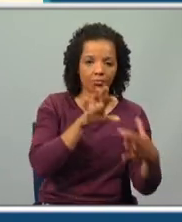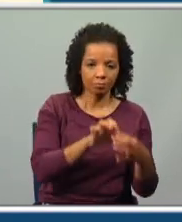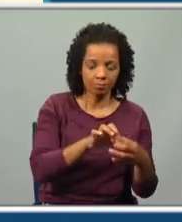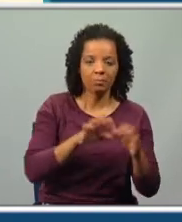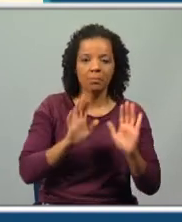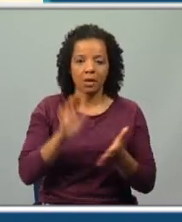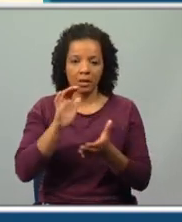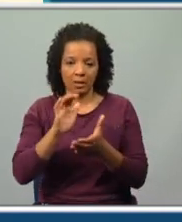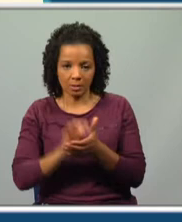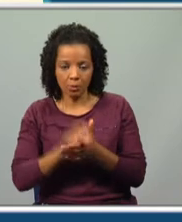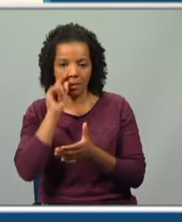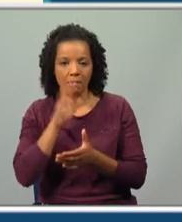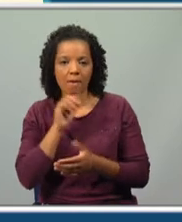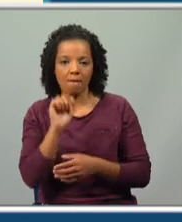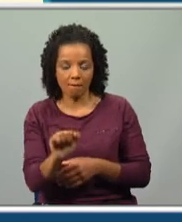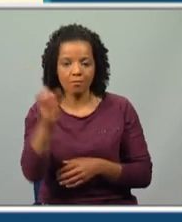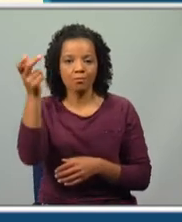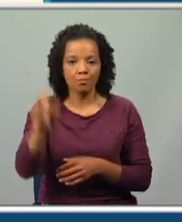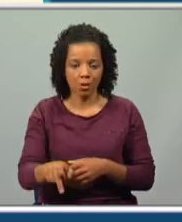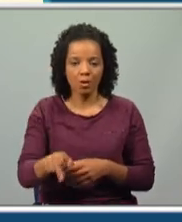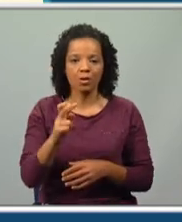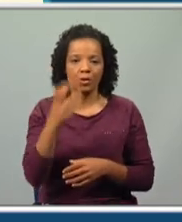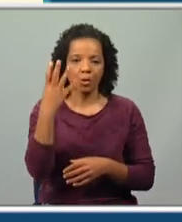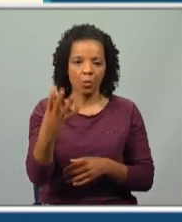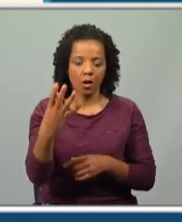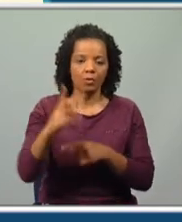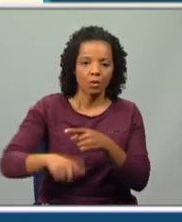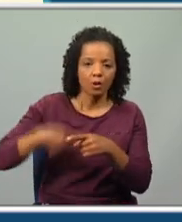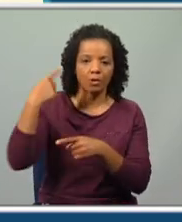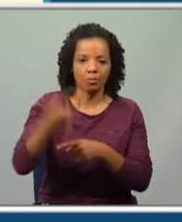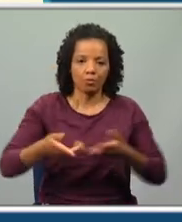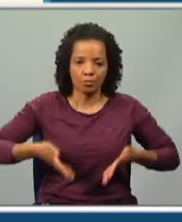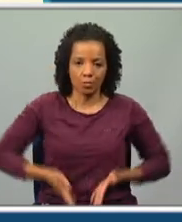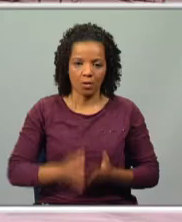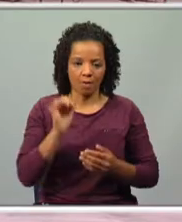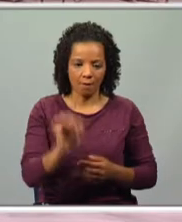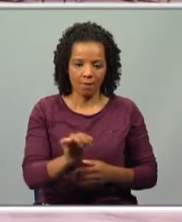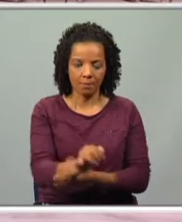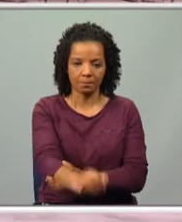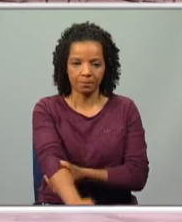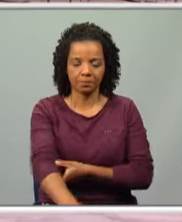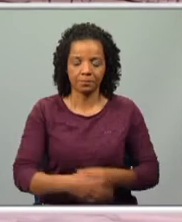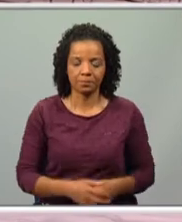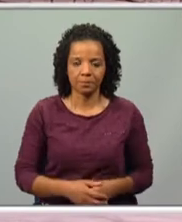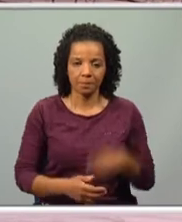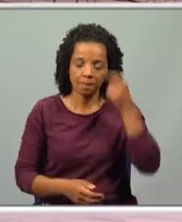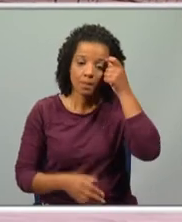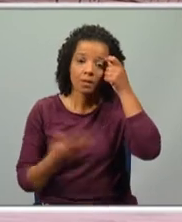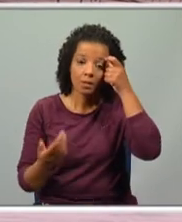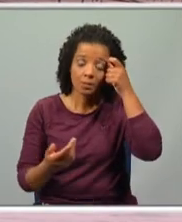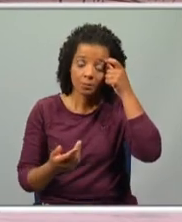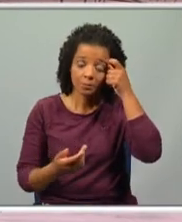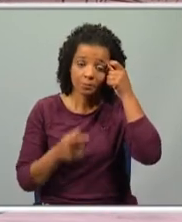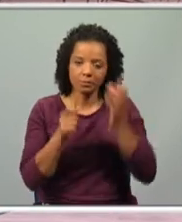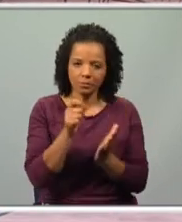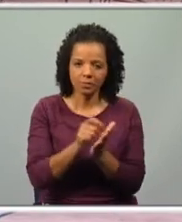apesar de o casamento dos seus pais se ter realizado 4 anos depois do seu nascimento. Então, conseguiste